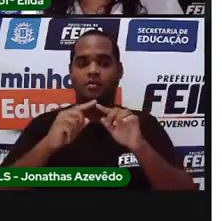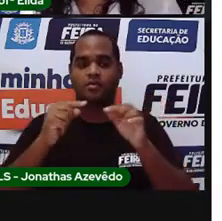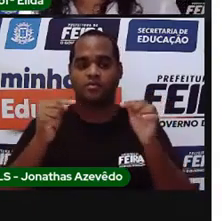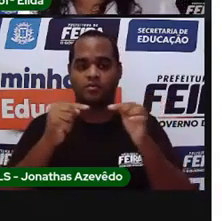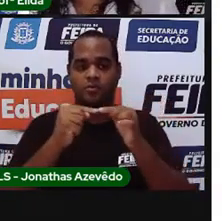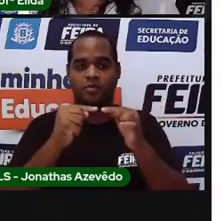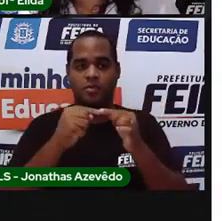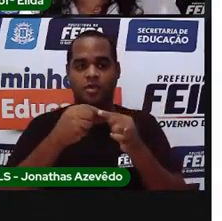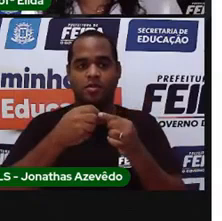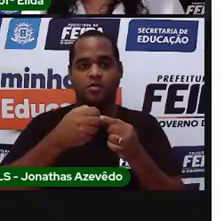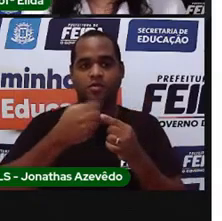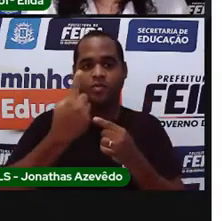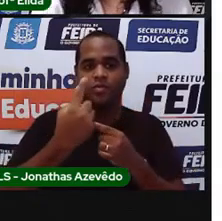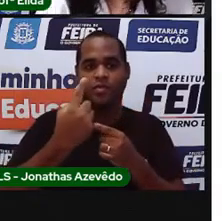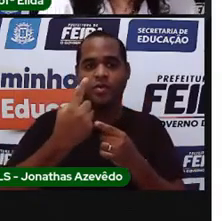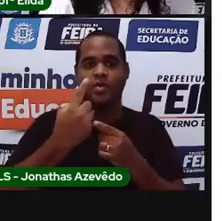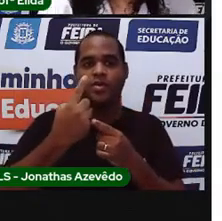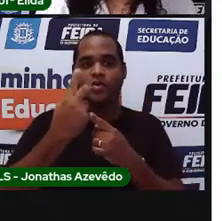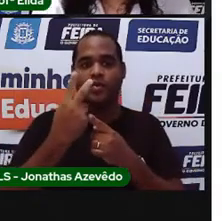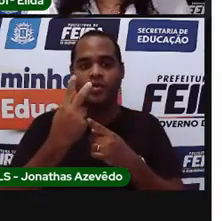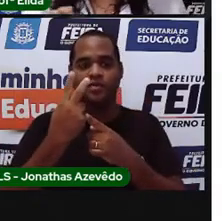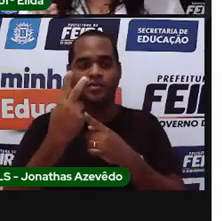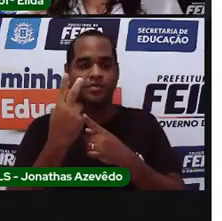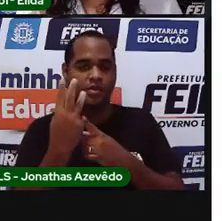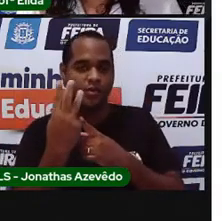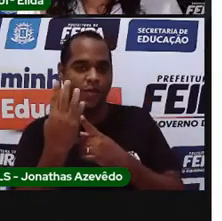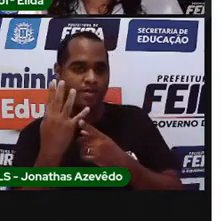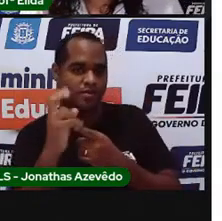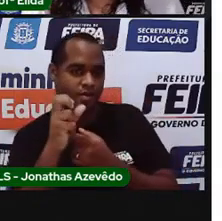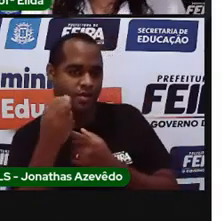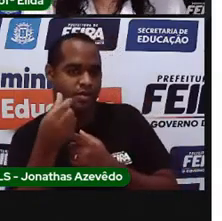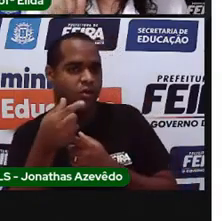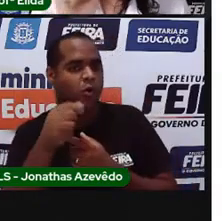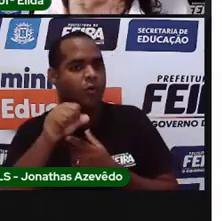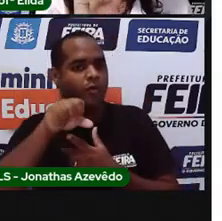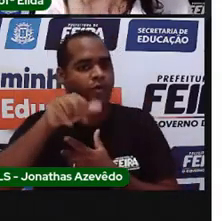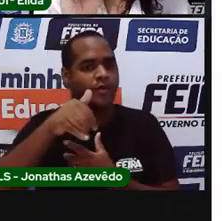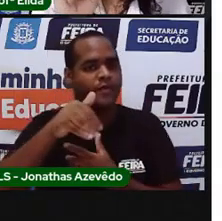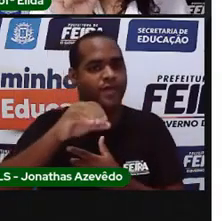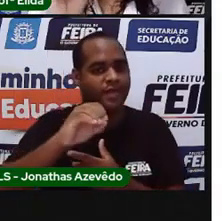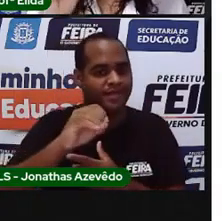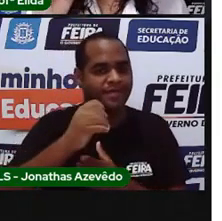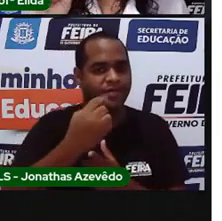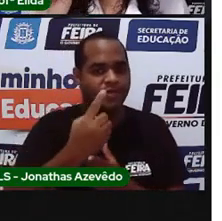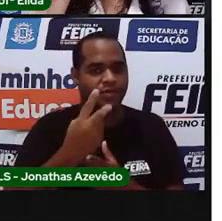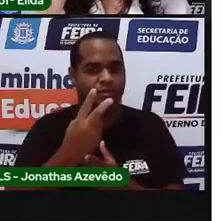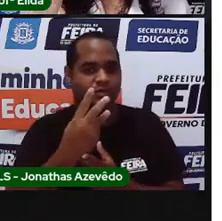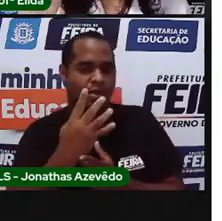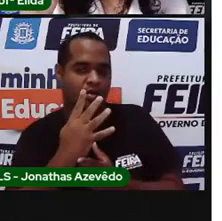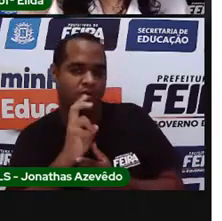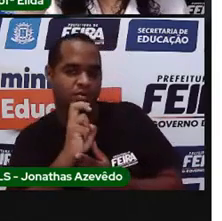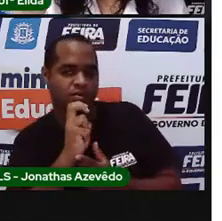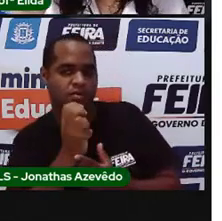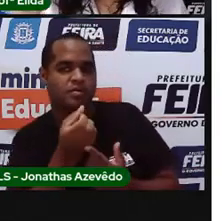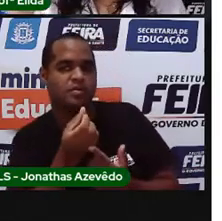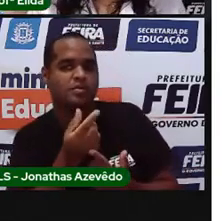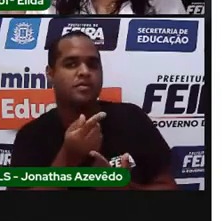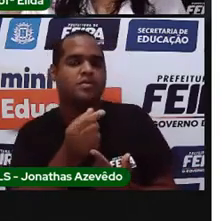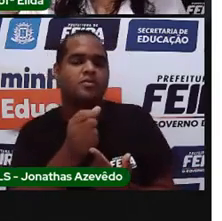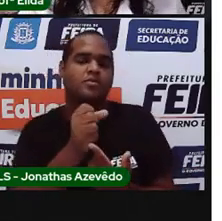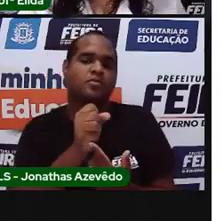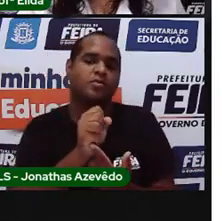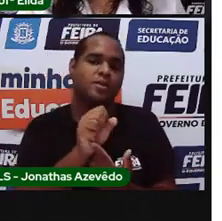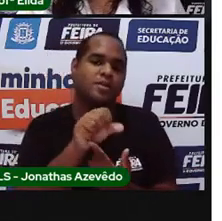cardinais de 1 a 10. 1, 2, 3, 4, 5,